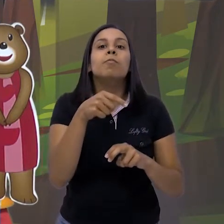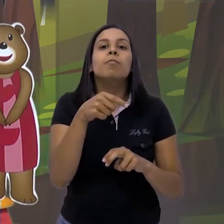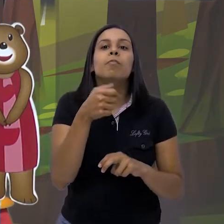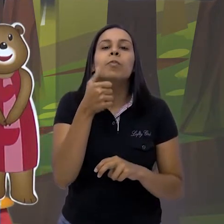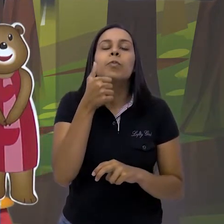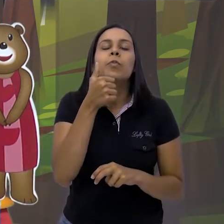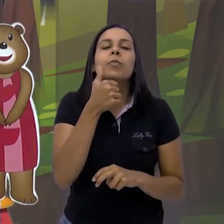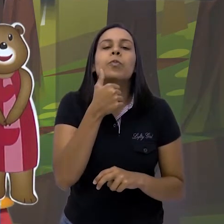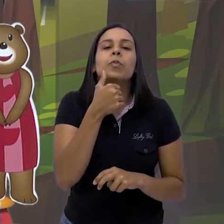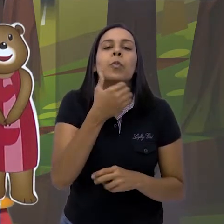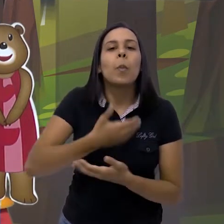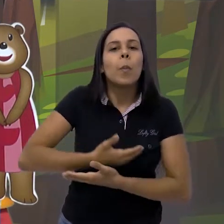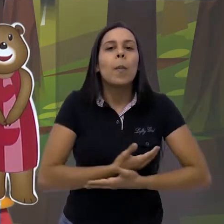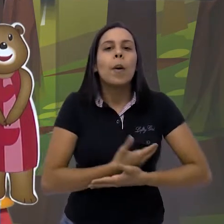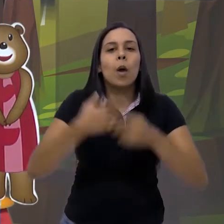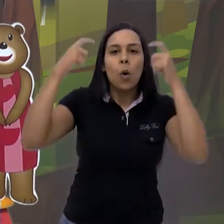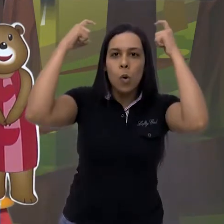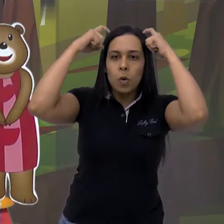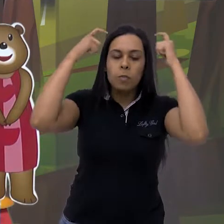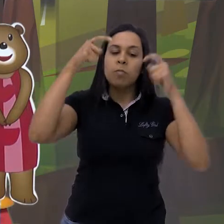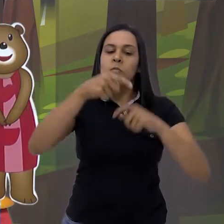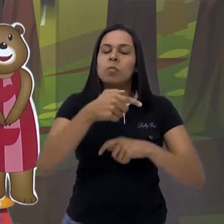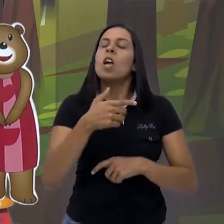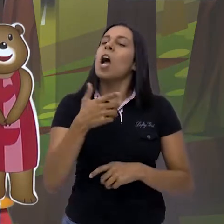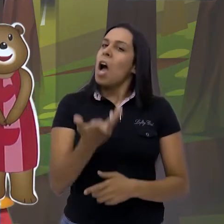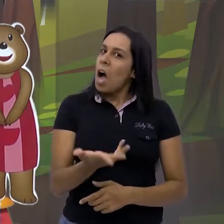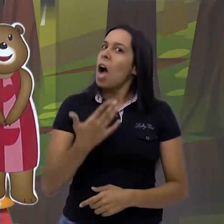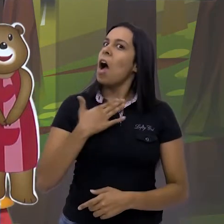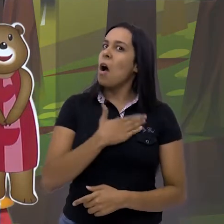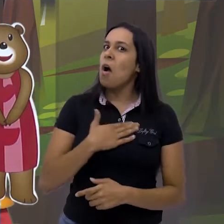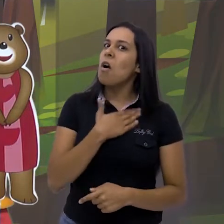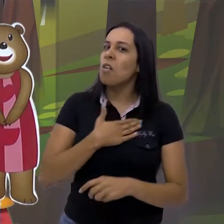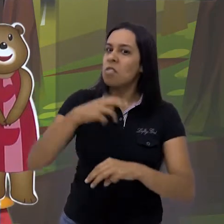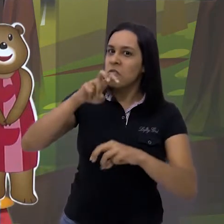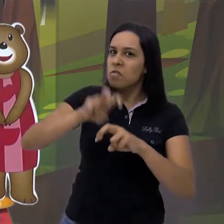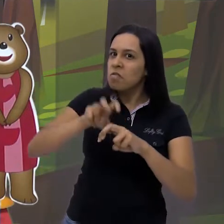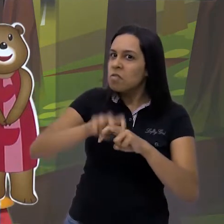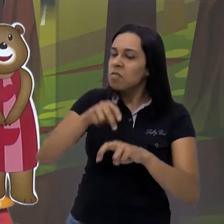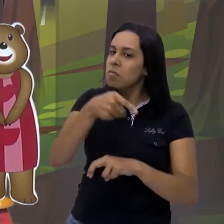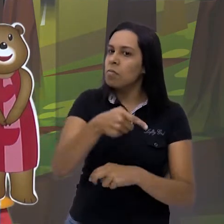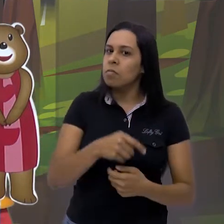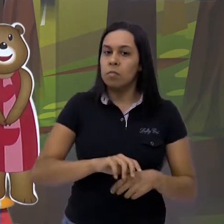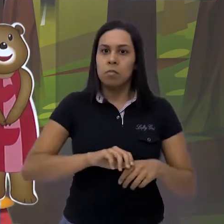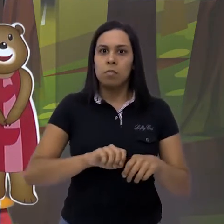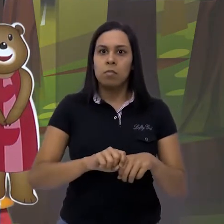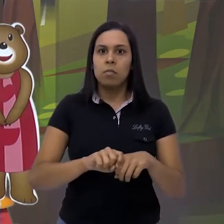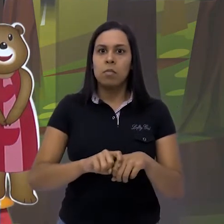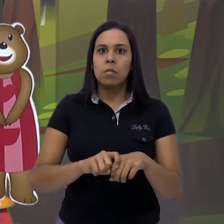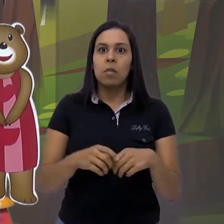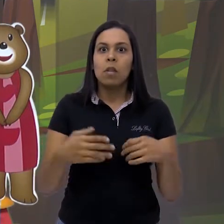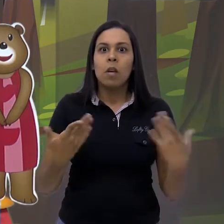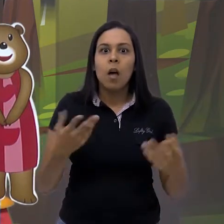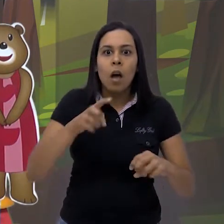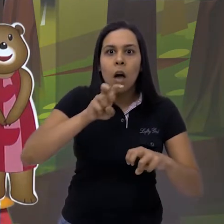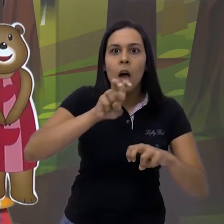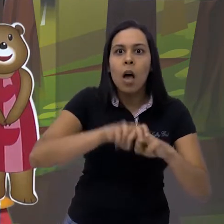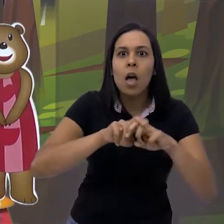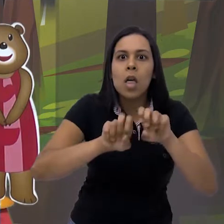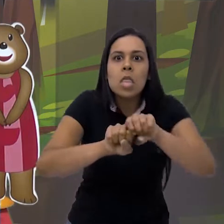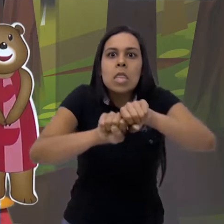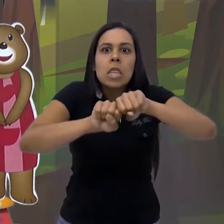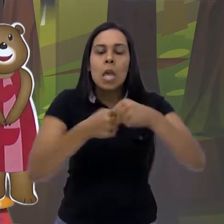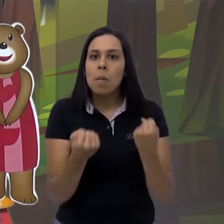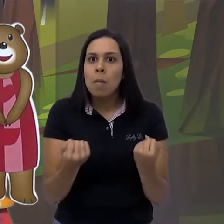bebê. Quando ela sentou, ela disse, essa eu gostei. Mas sabe o que aconteceu? Trete! A cadeira